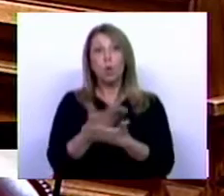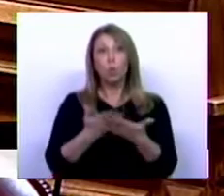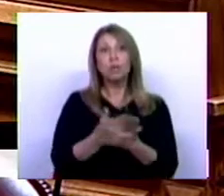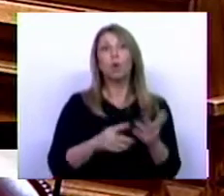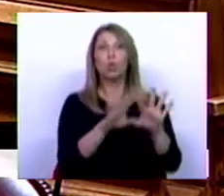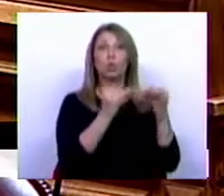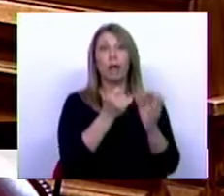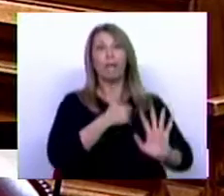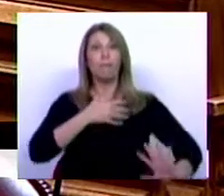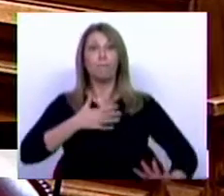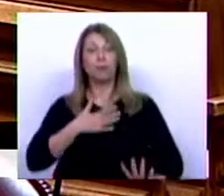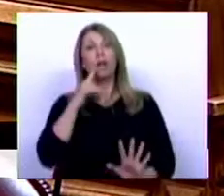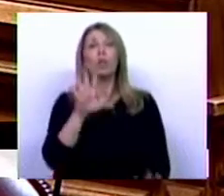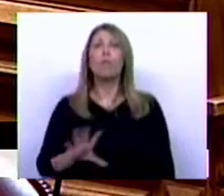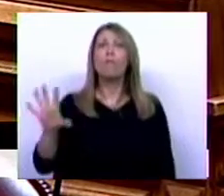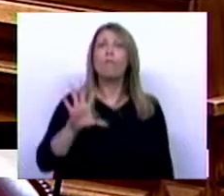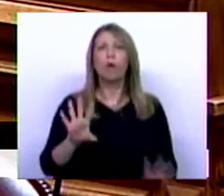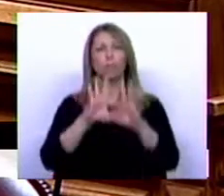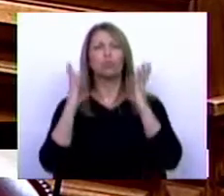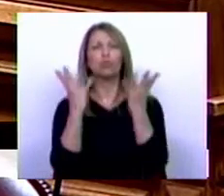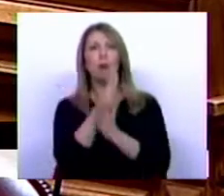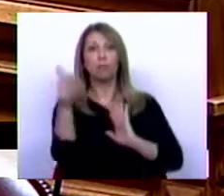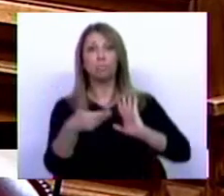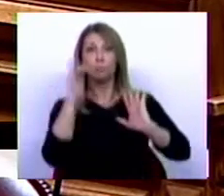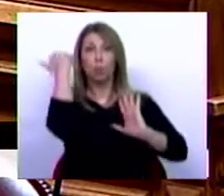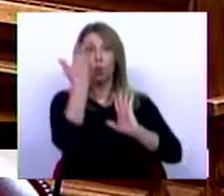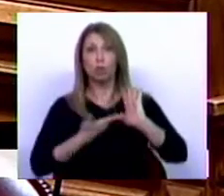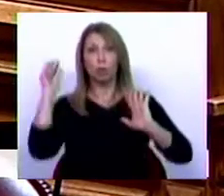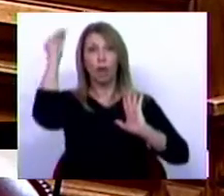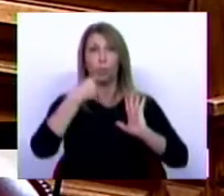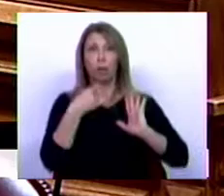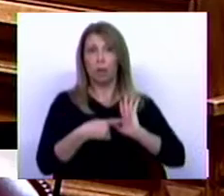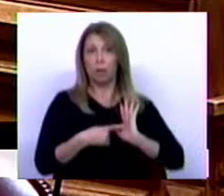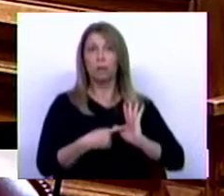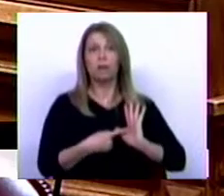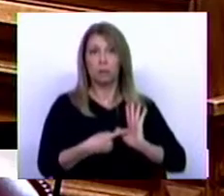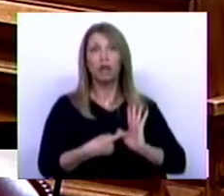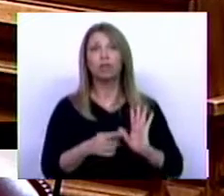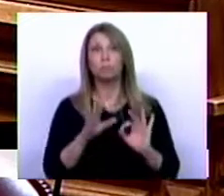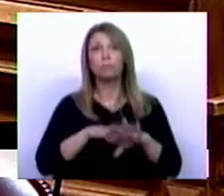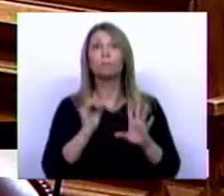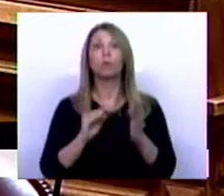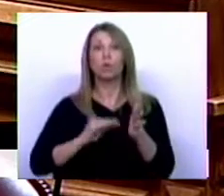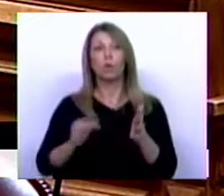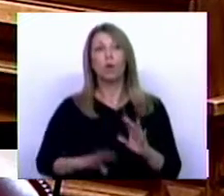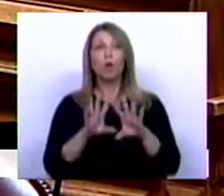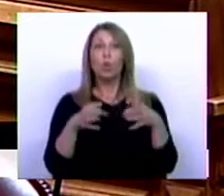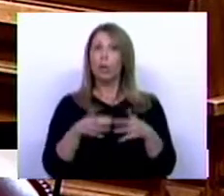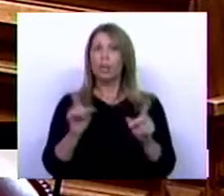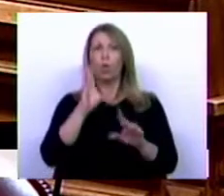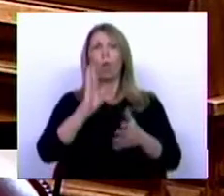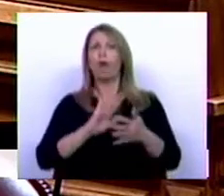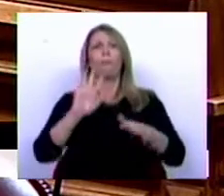e, de uma forma geral, àquilo que está inscrito e consagrado na Constituição da República Portuguesa em termos de contratação coletiva, não por acaso